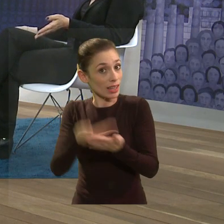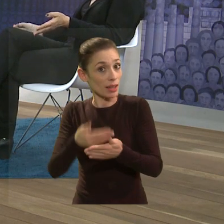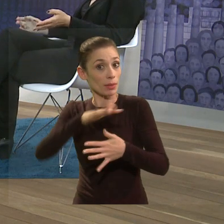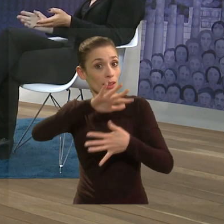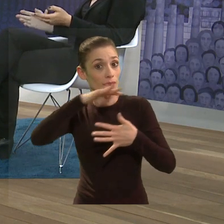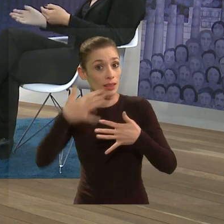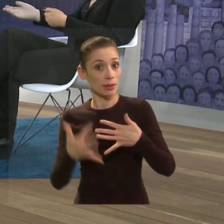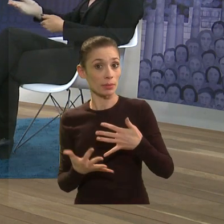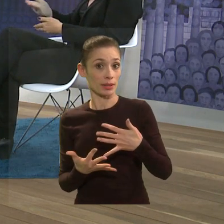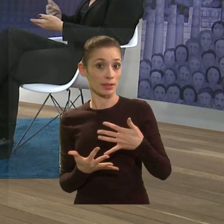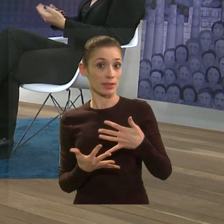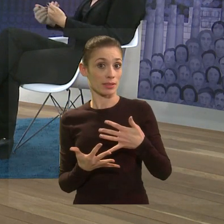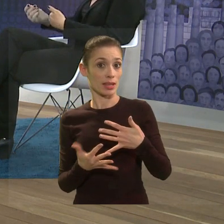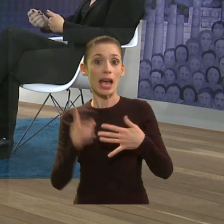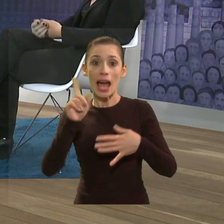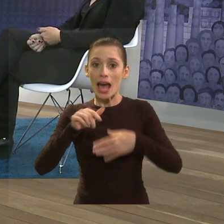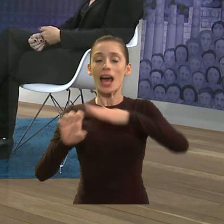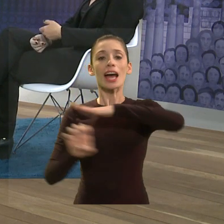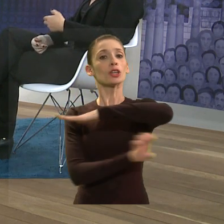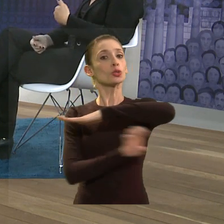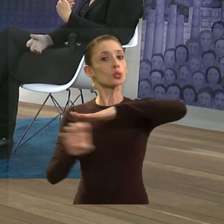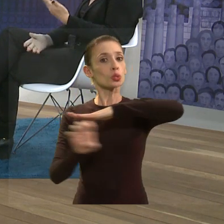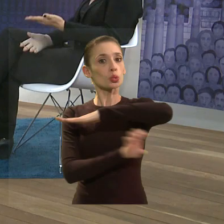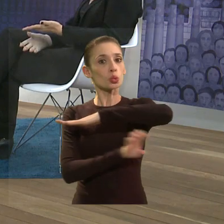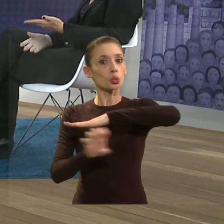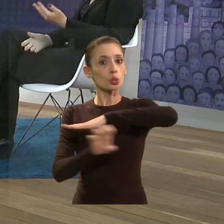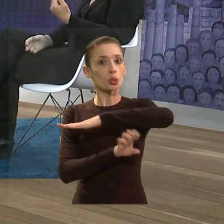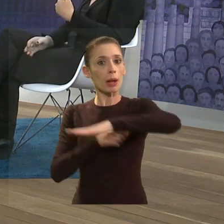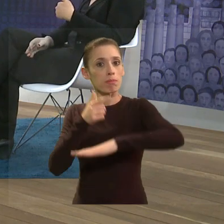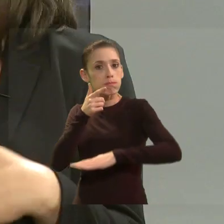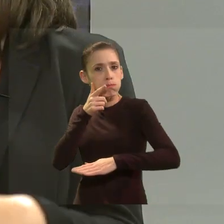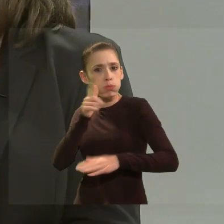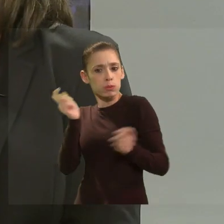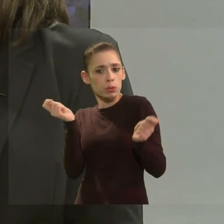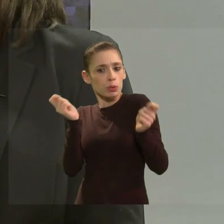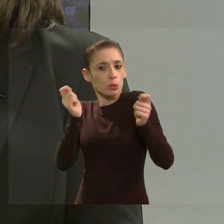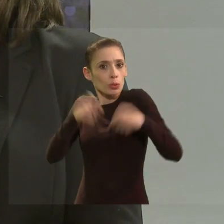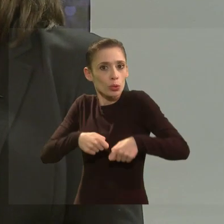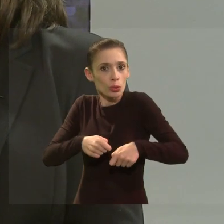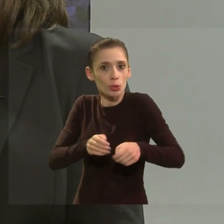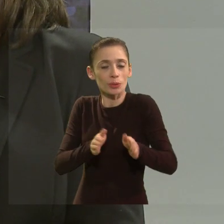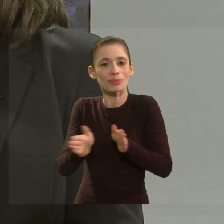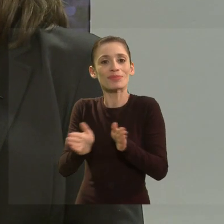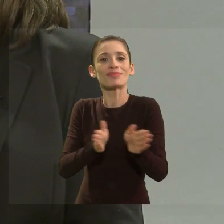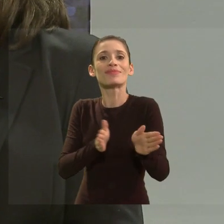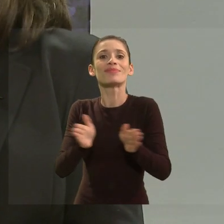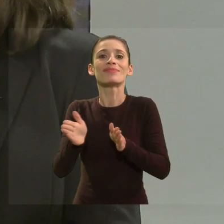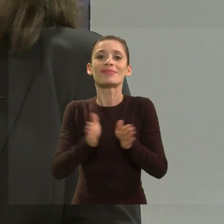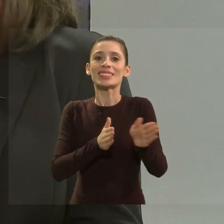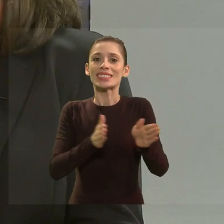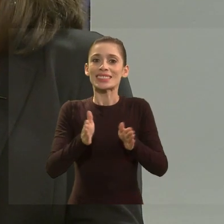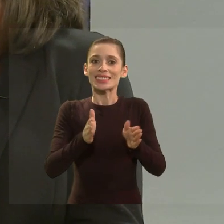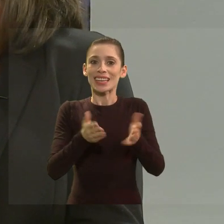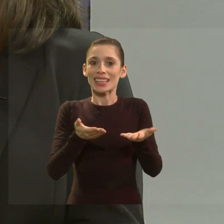sinais. Então, só uma estrutura que foi propiciada para tornar possível estar... Conversa, sim.